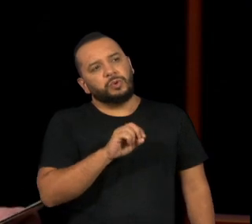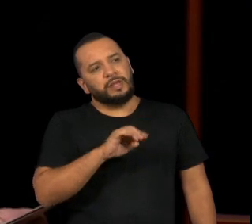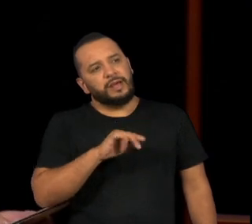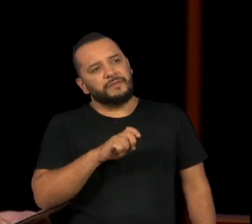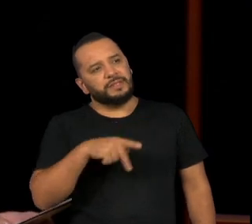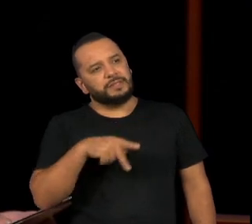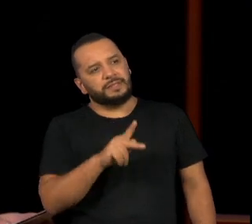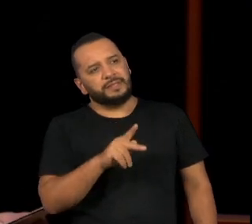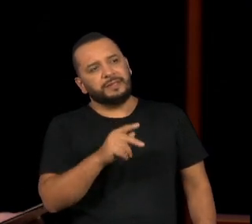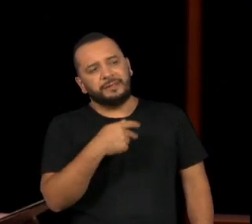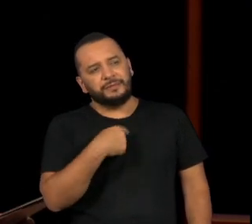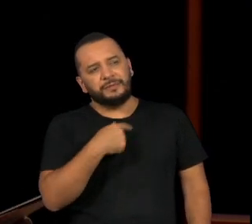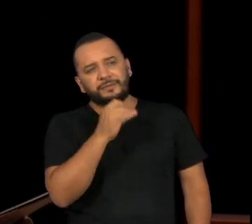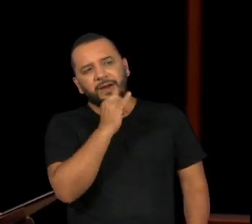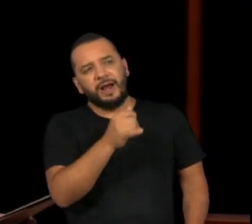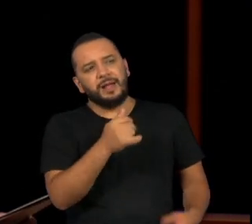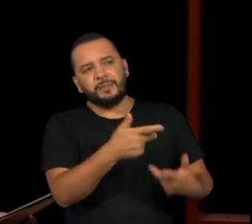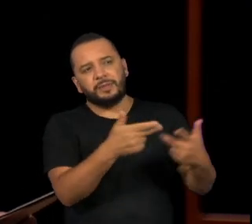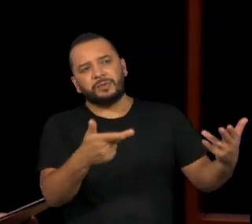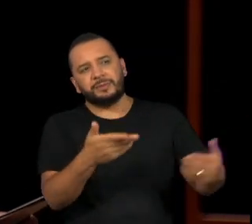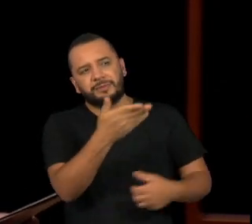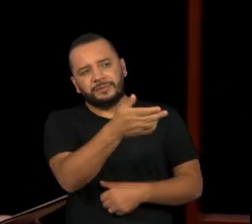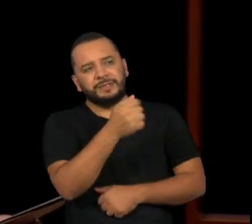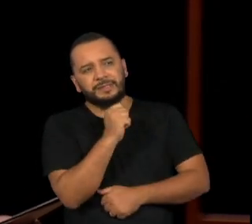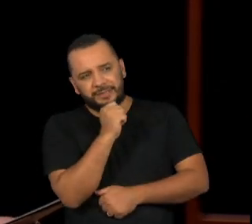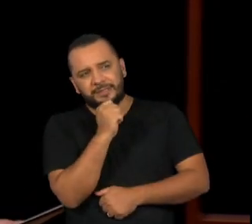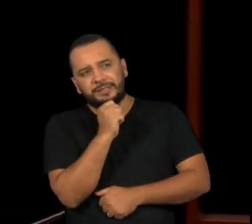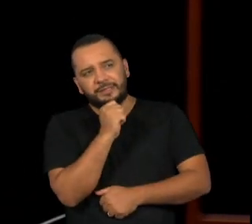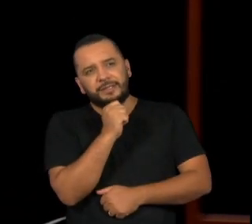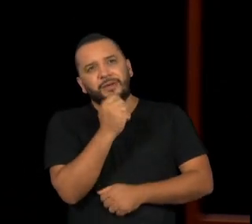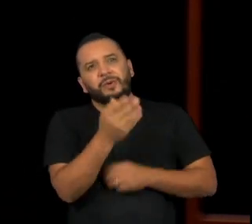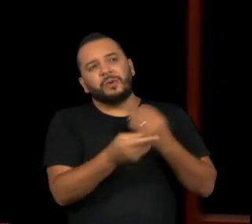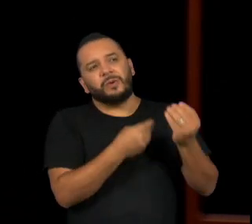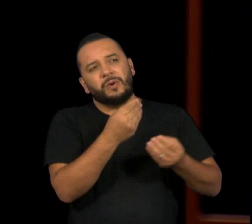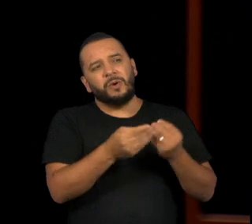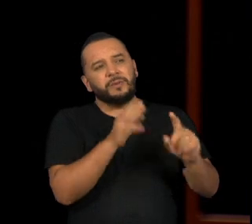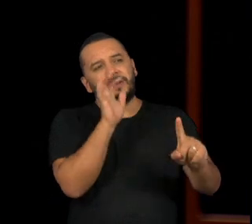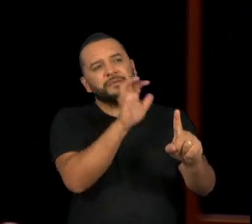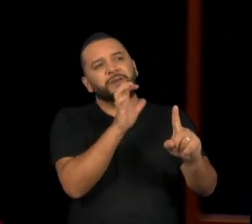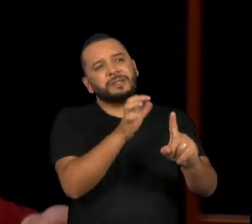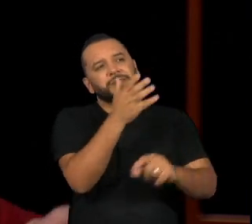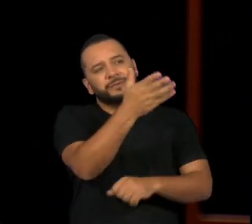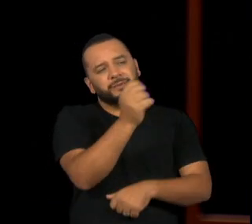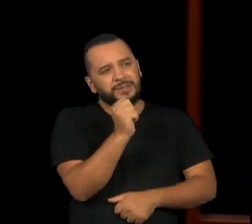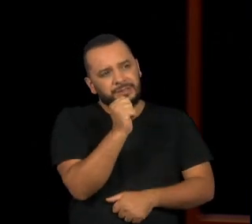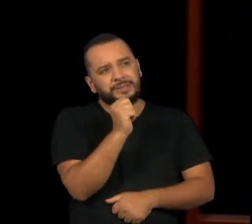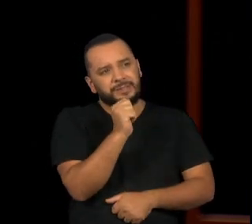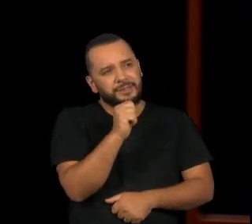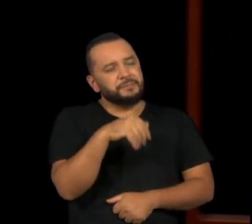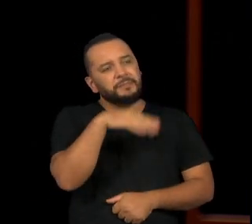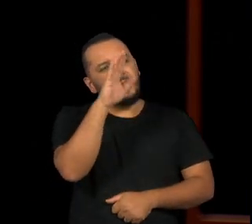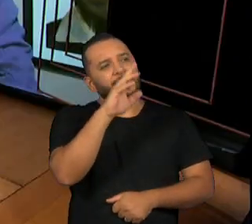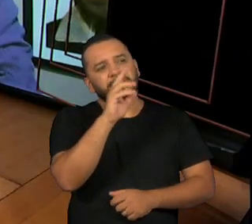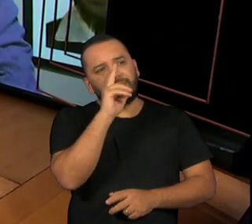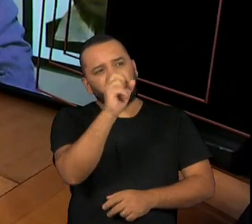recanto aí da sua alma ou do seu cérebro a obra do Dostoiévski atinge mais fortemente?